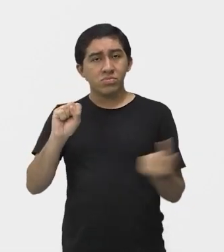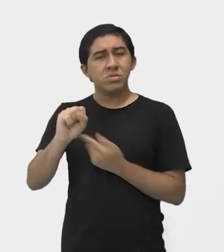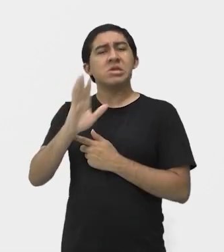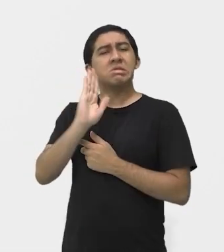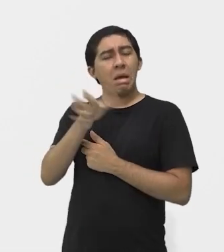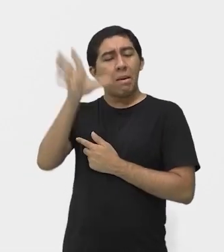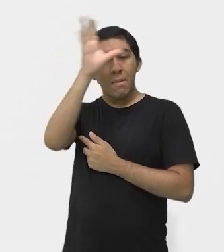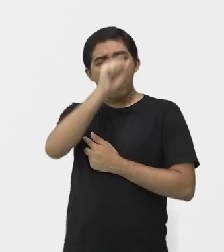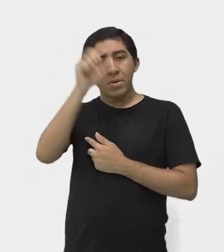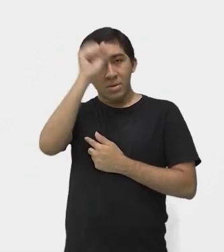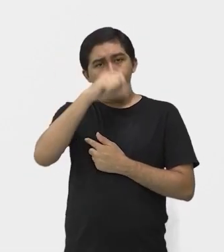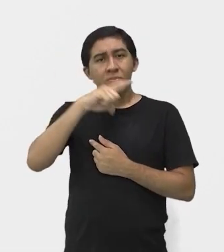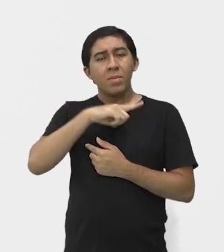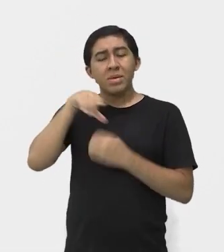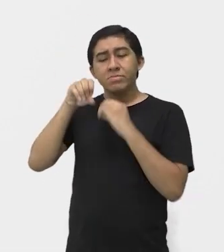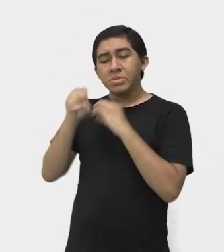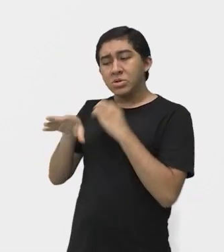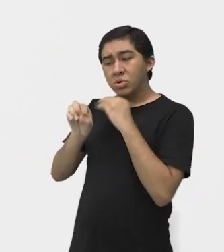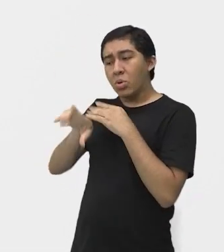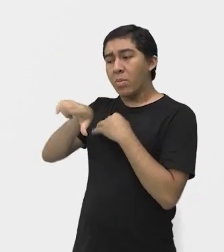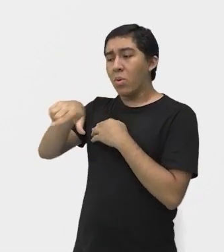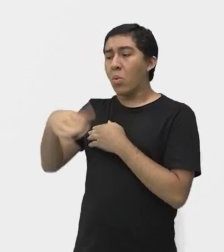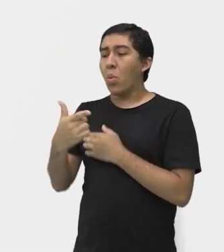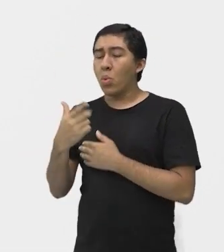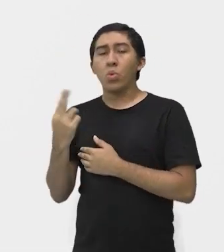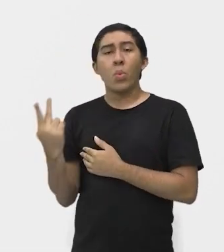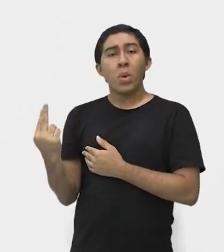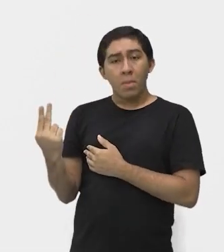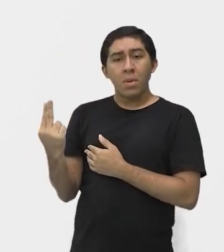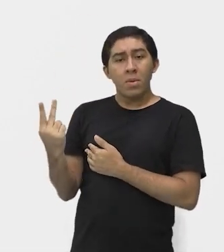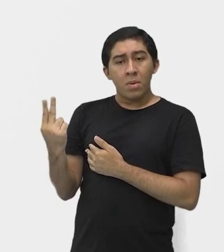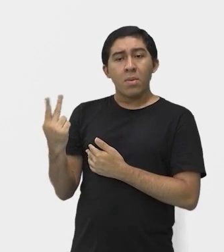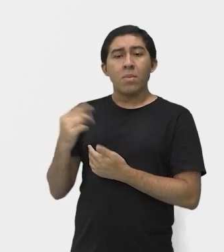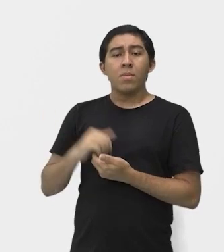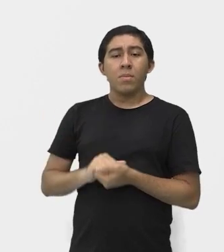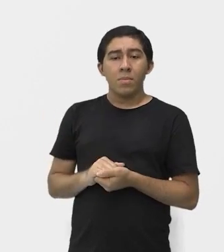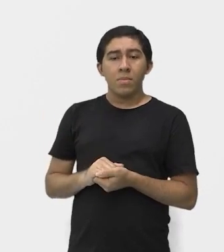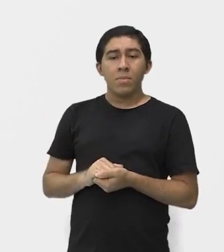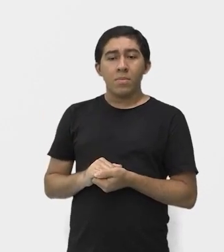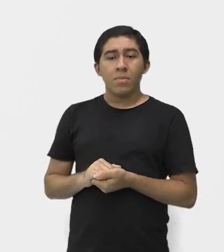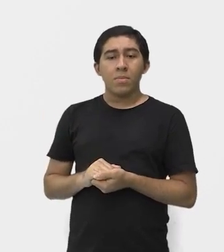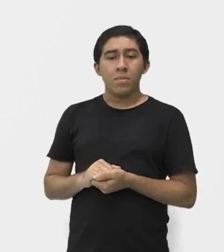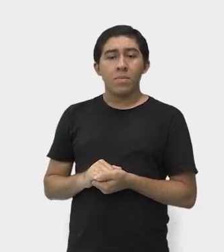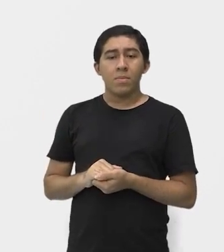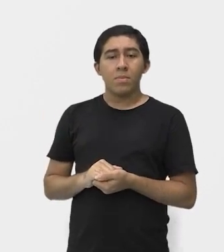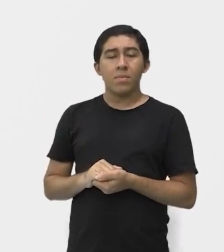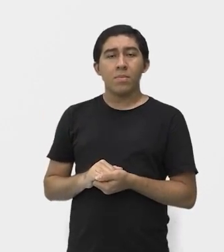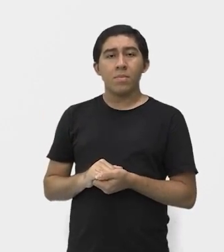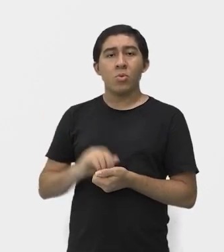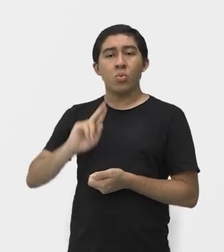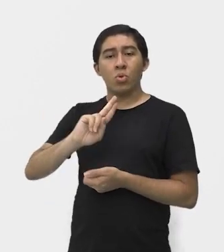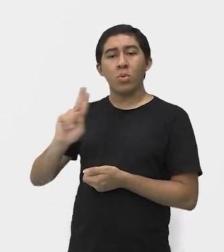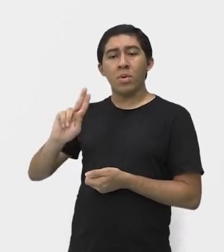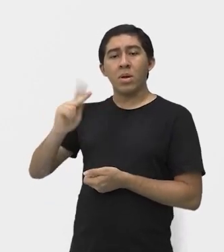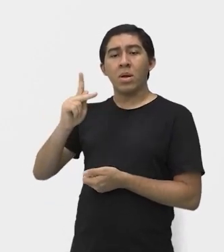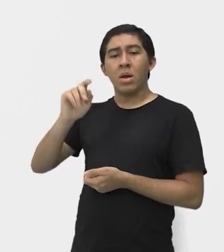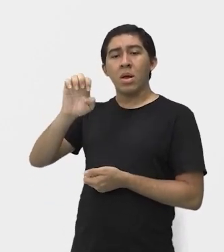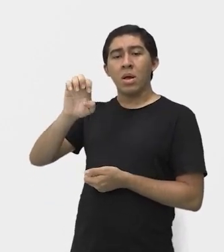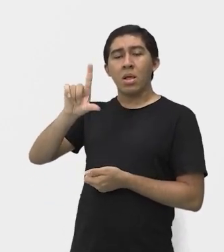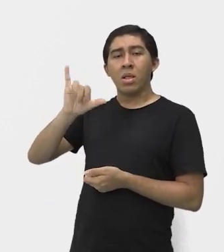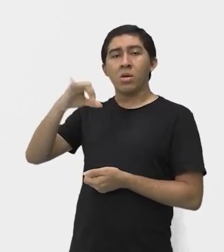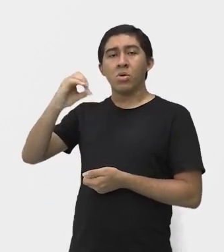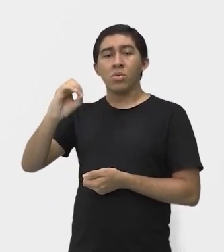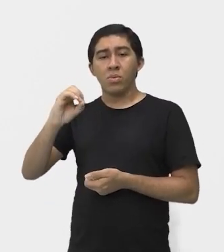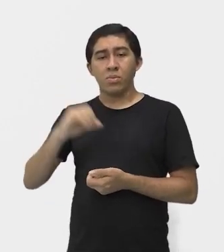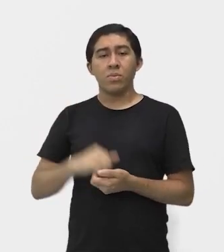já tinha aprendido, ele passou a ensinar para os seus irmãos, em especial para Hélio Grace. E aí vale ressaltar